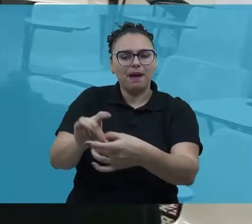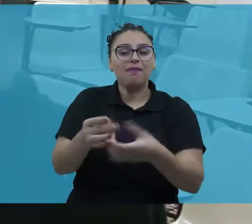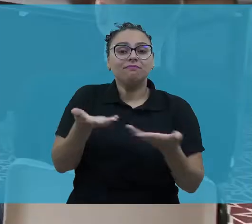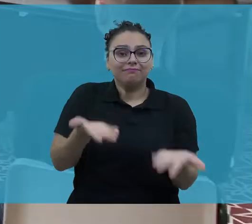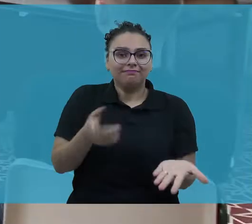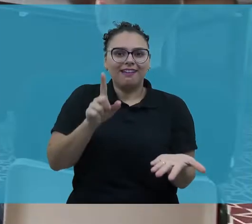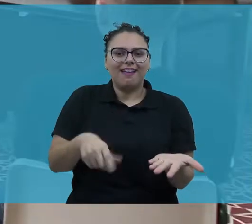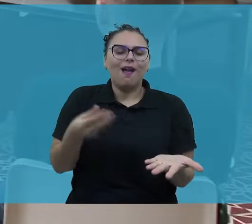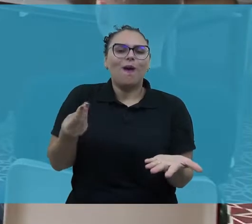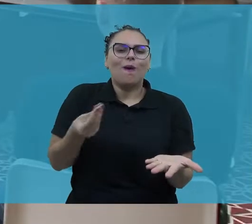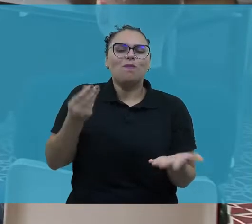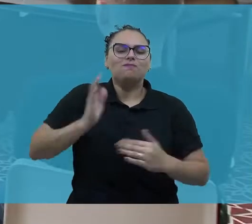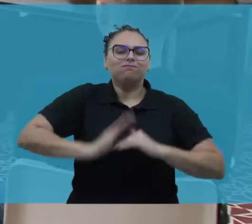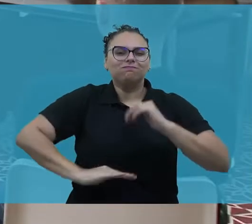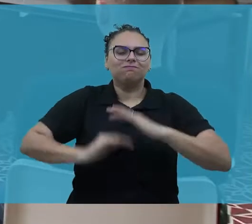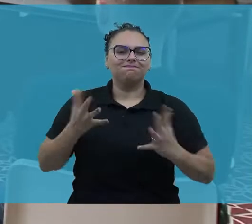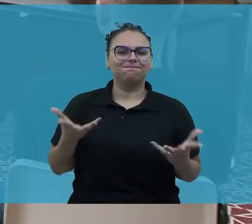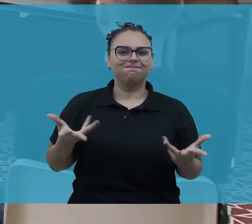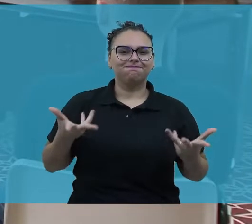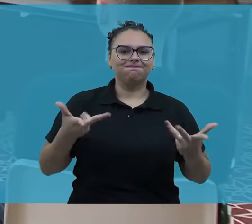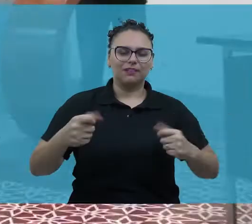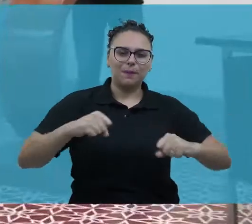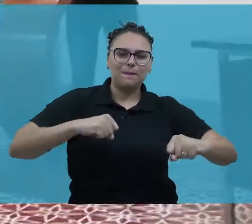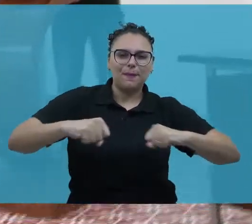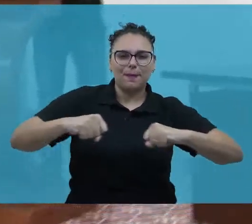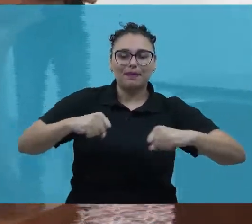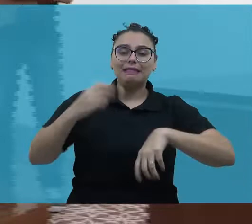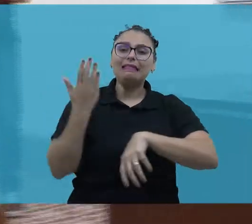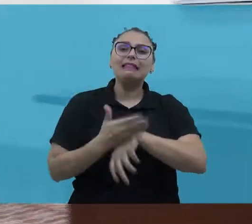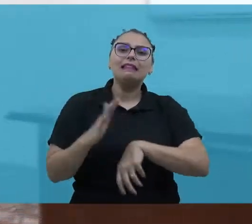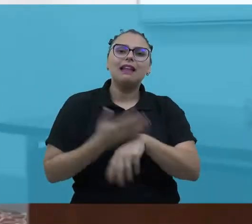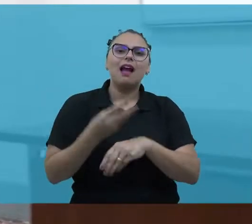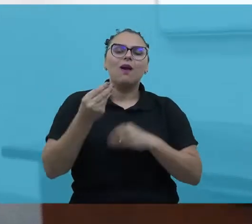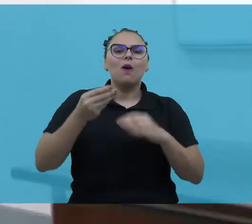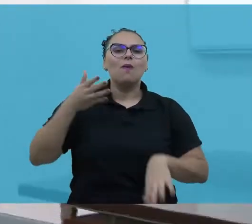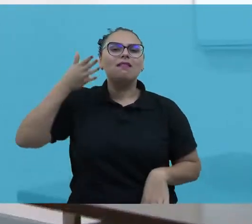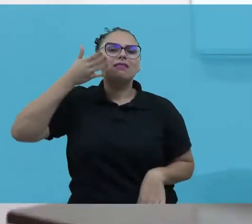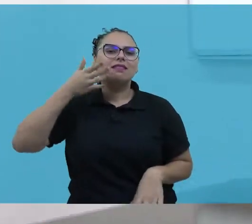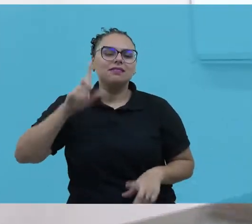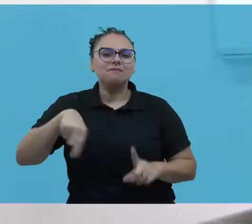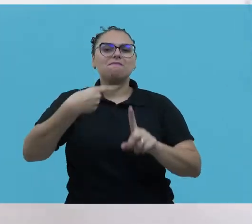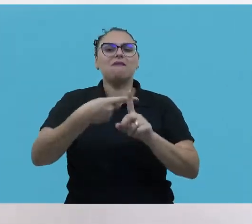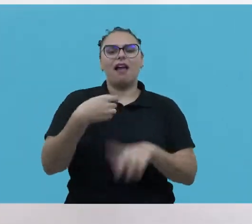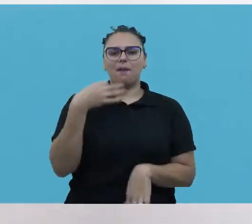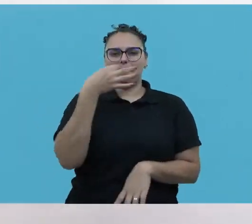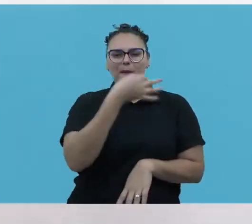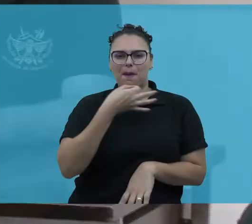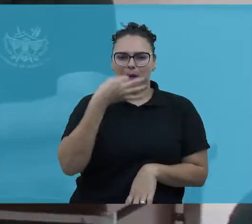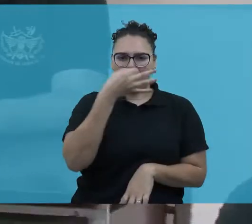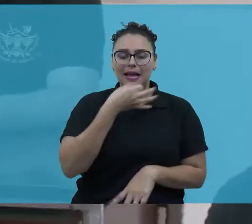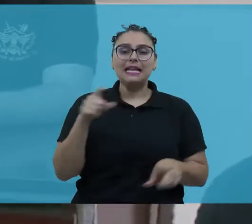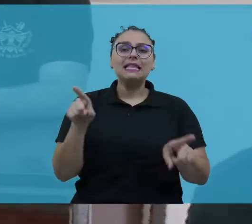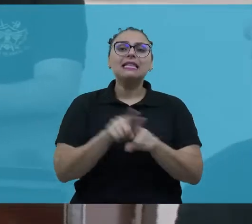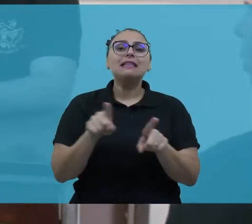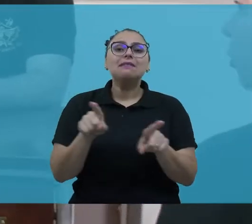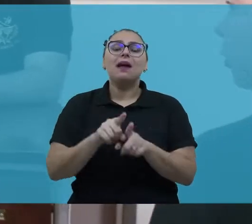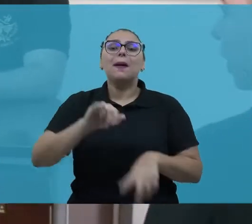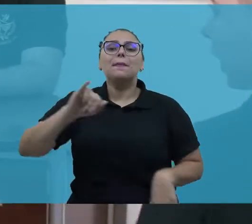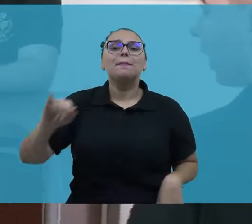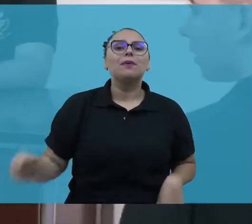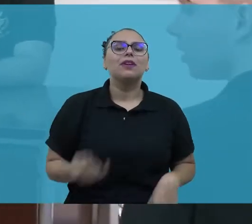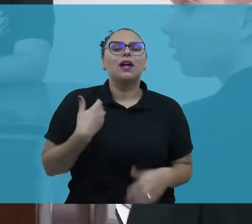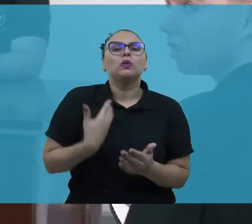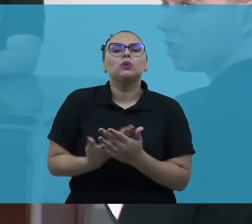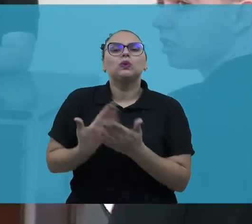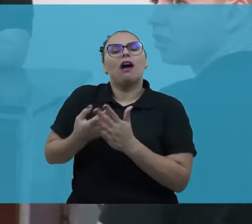próxima. Esta é a arte de debater, treinar a habilidade da análise e da oratória e de quebra dar